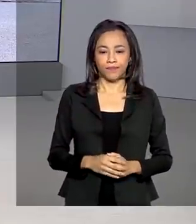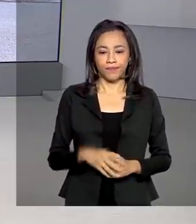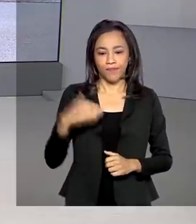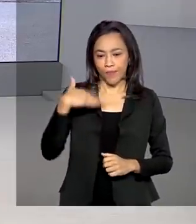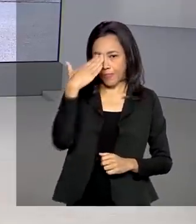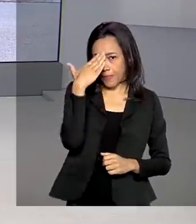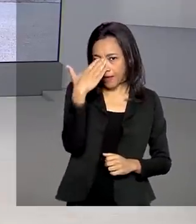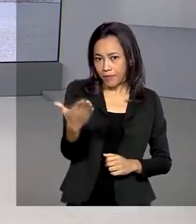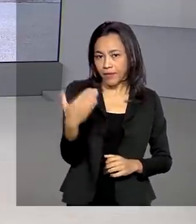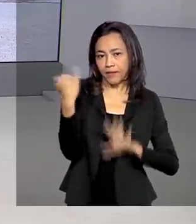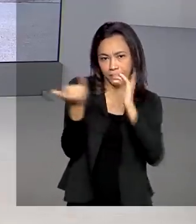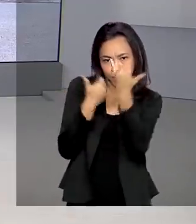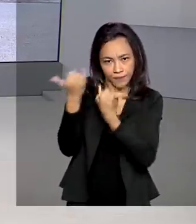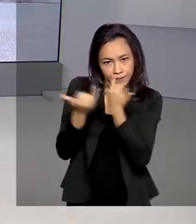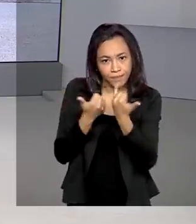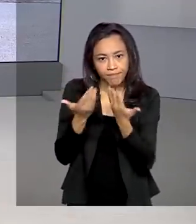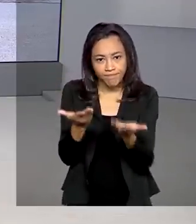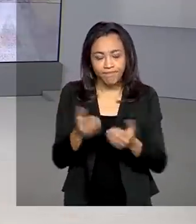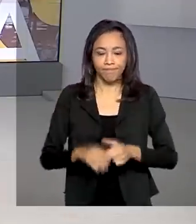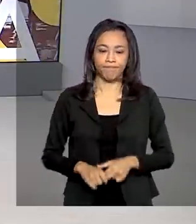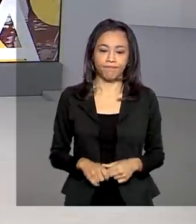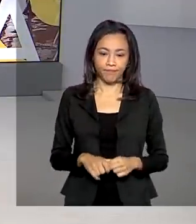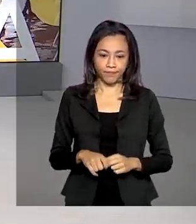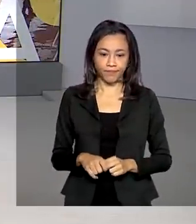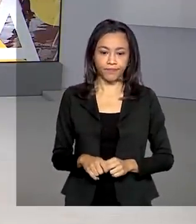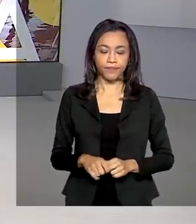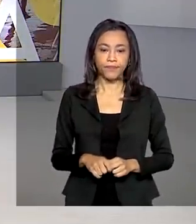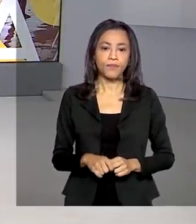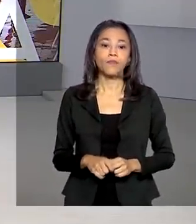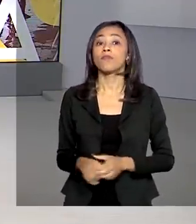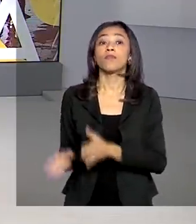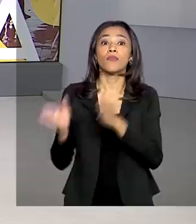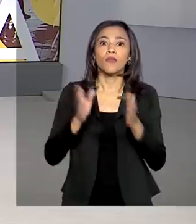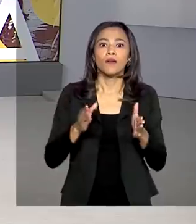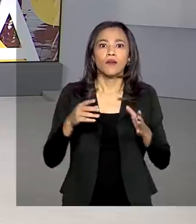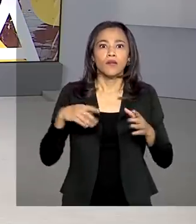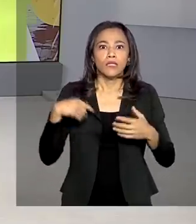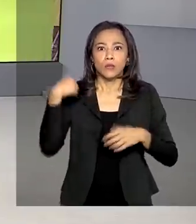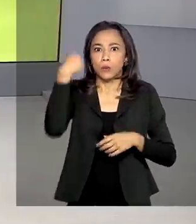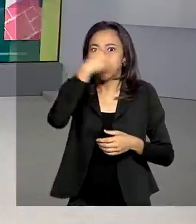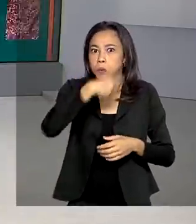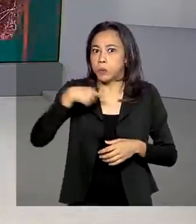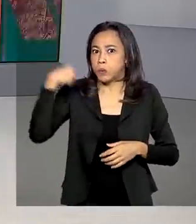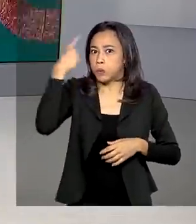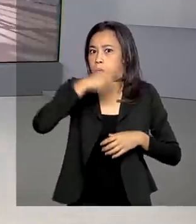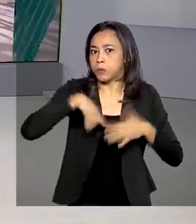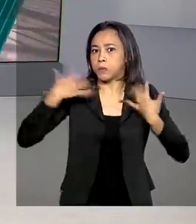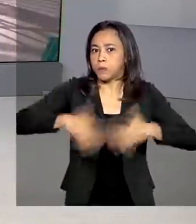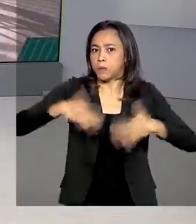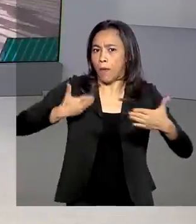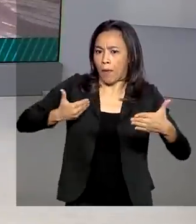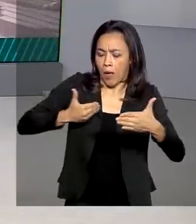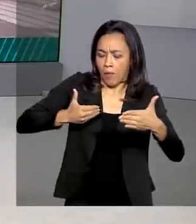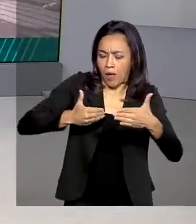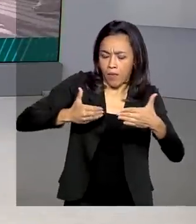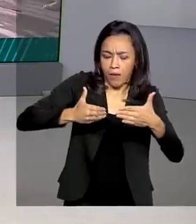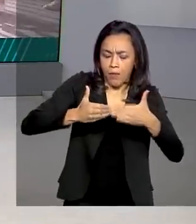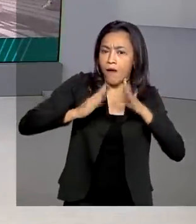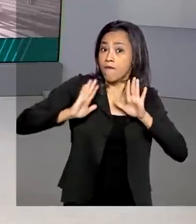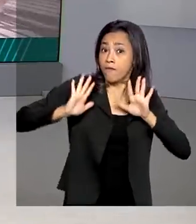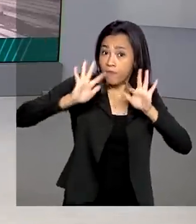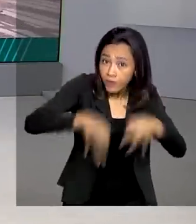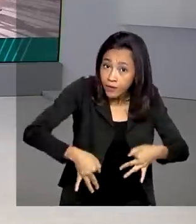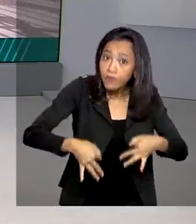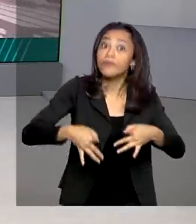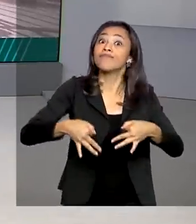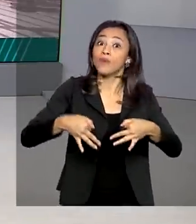Obrigada pelas informações ao vivo, Daniele. E a corrida contra o relógio está chegando ao fim do prazo